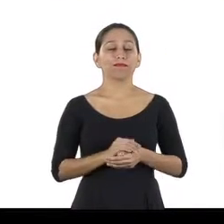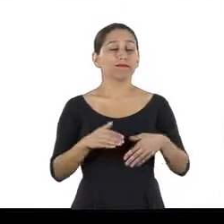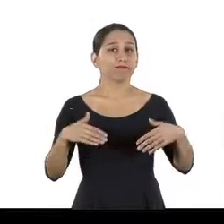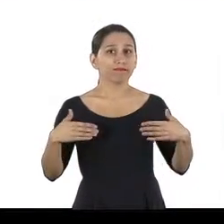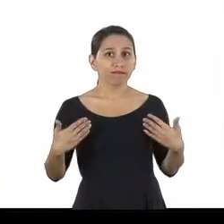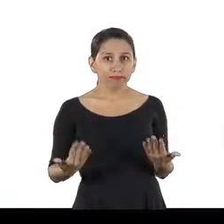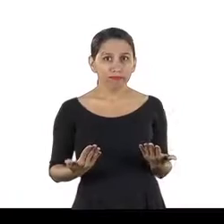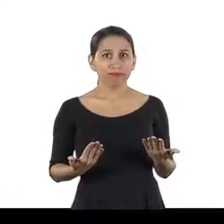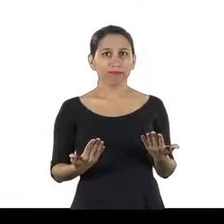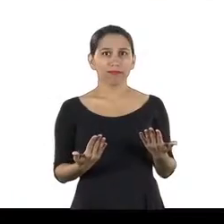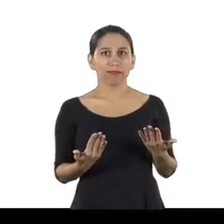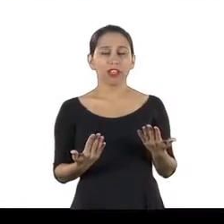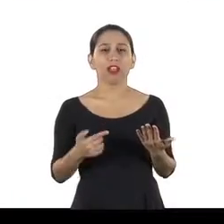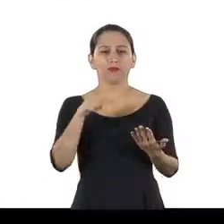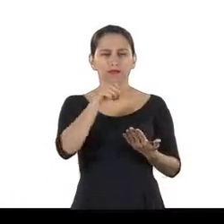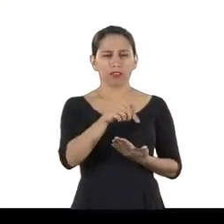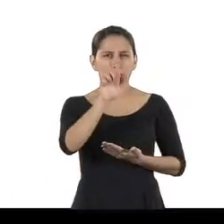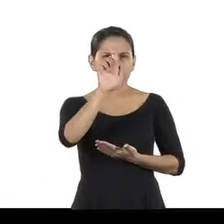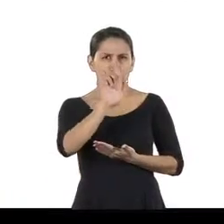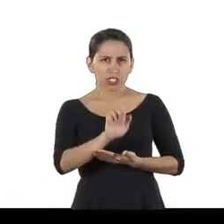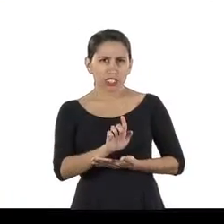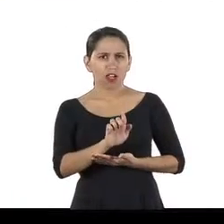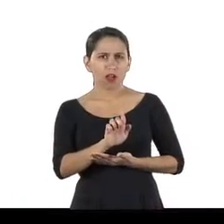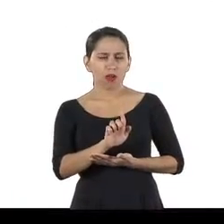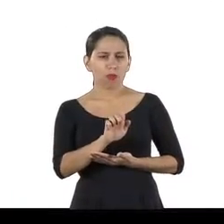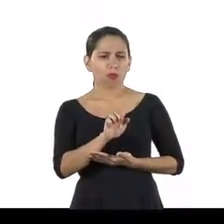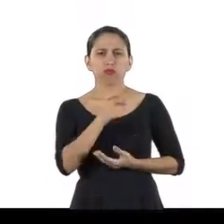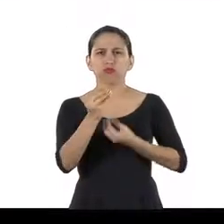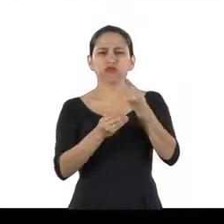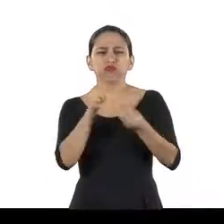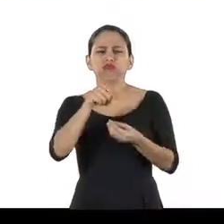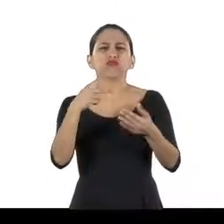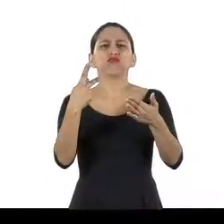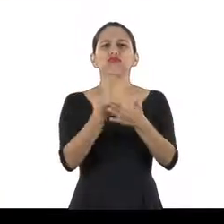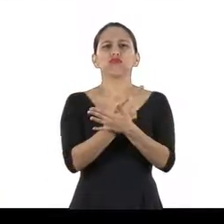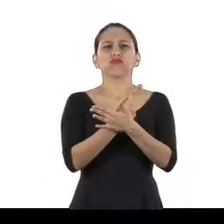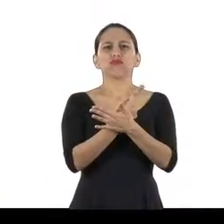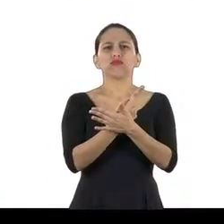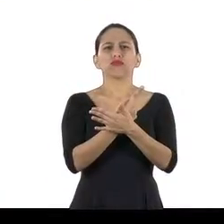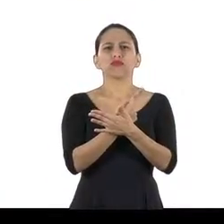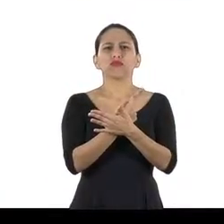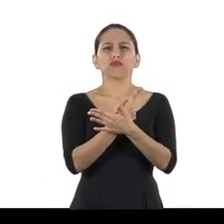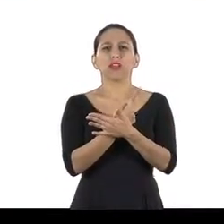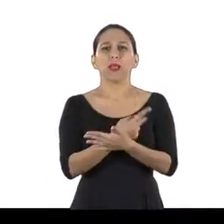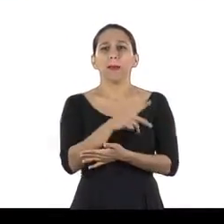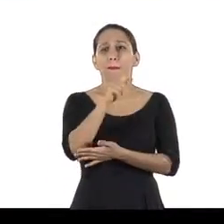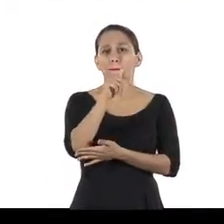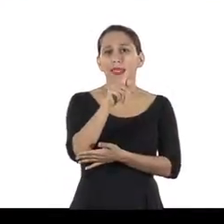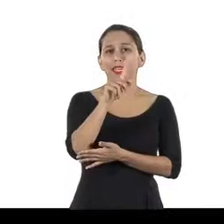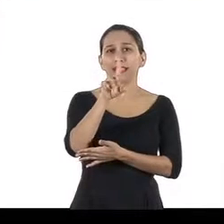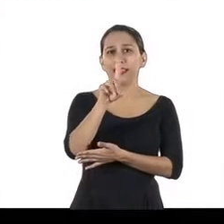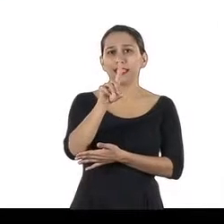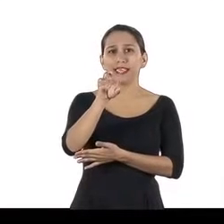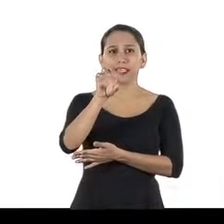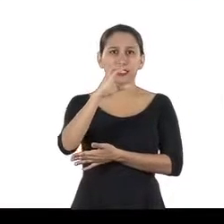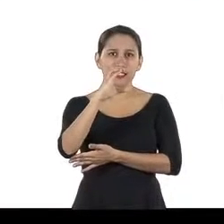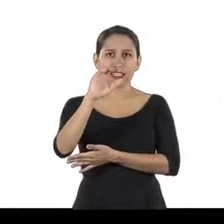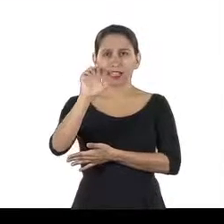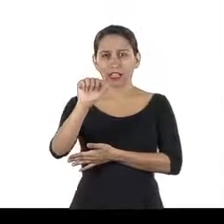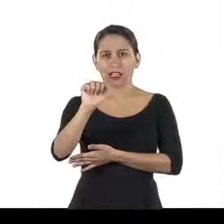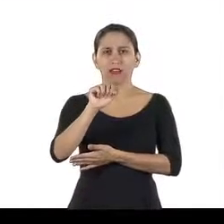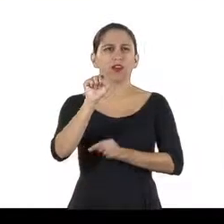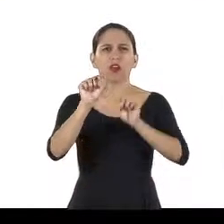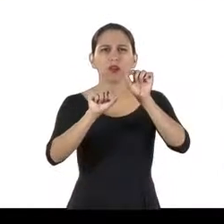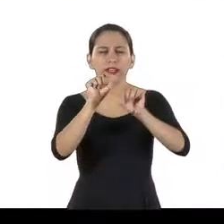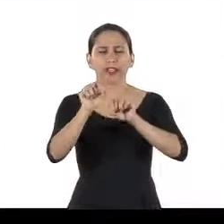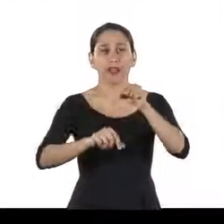A implementação de toda essa gestão integrada se dá por meio de um processo chamado de PDCA, da sigla em